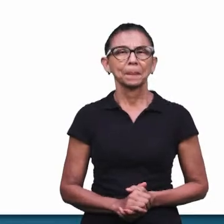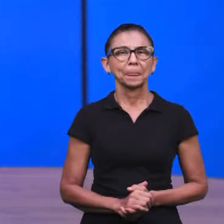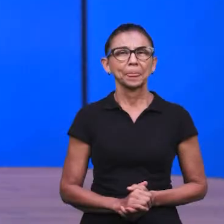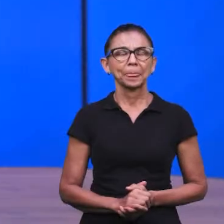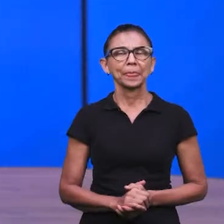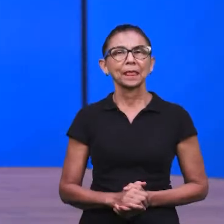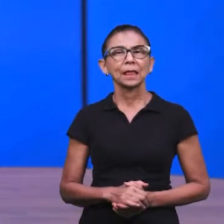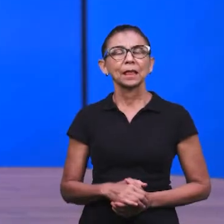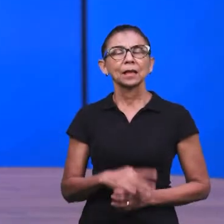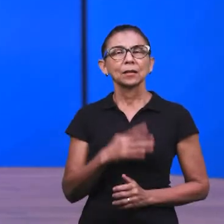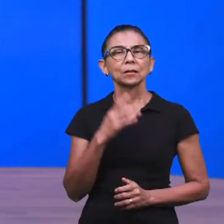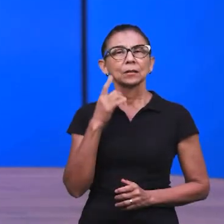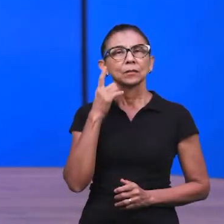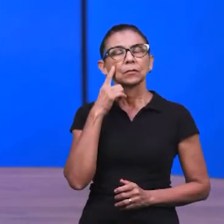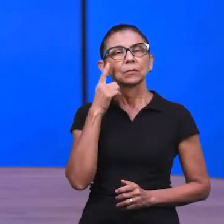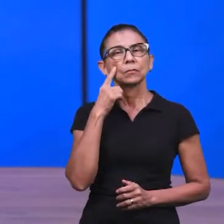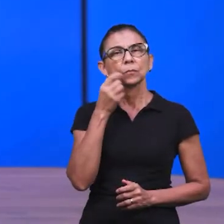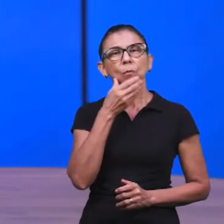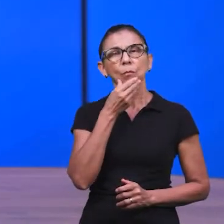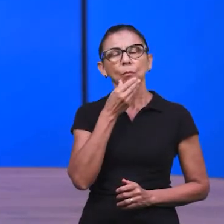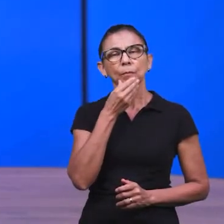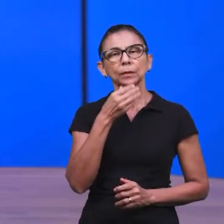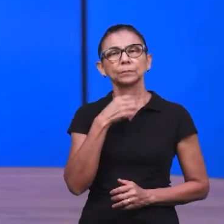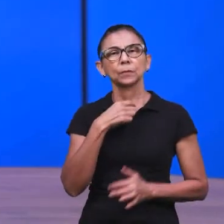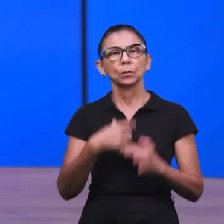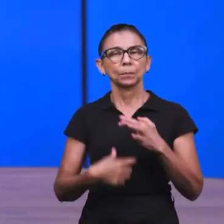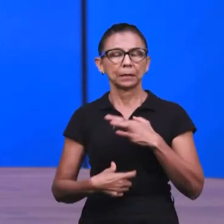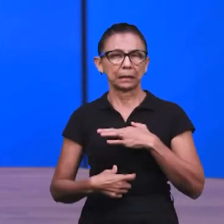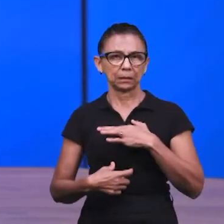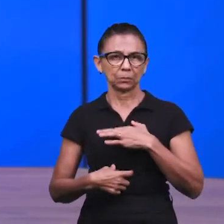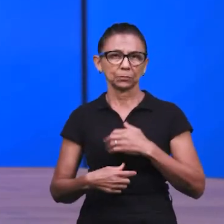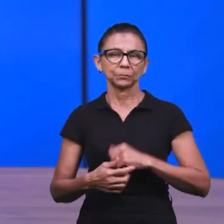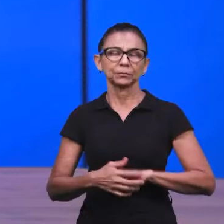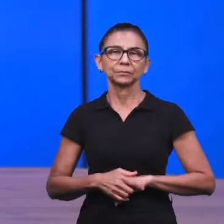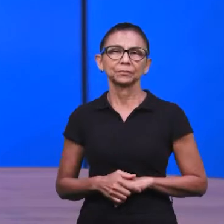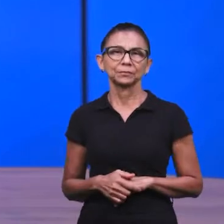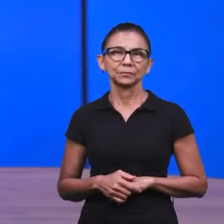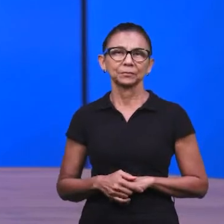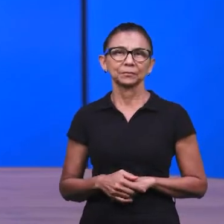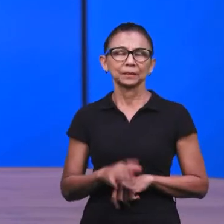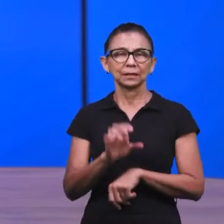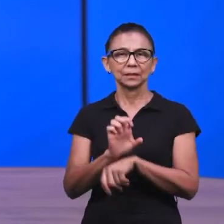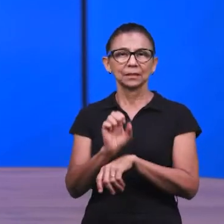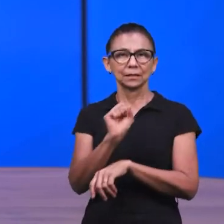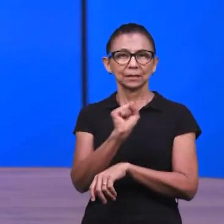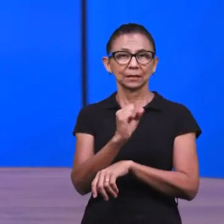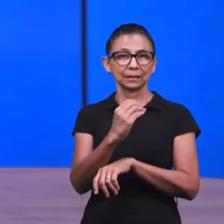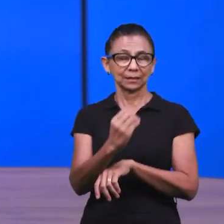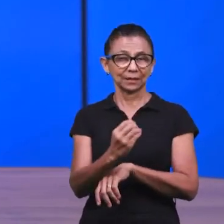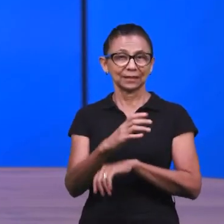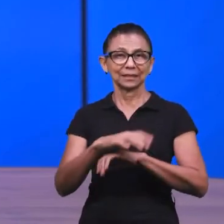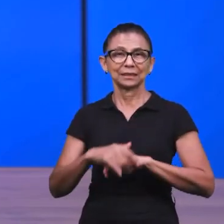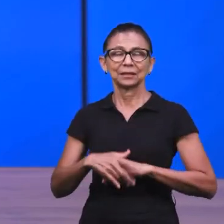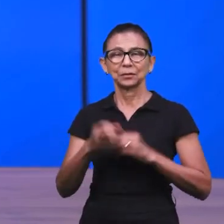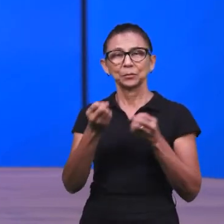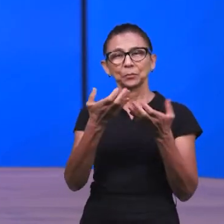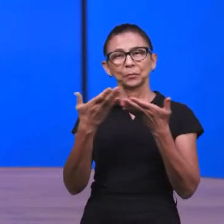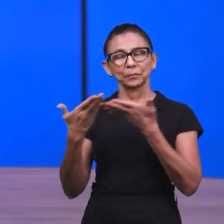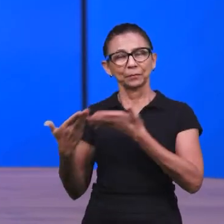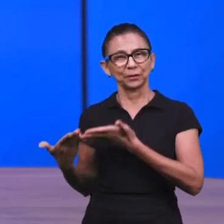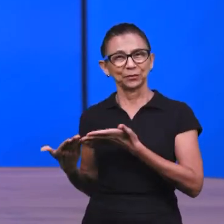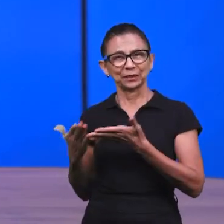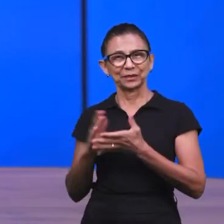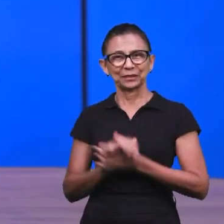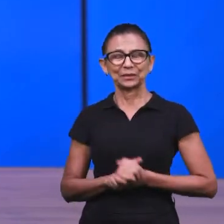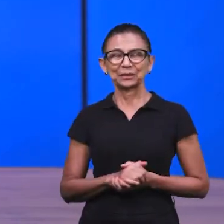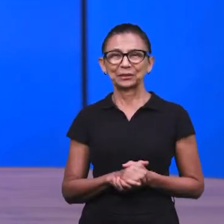Emerson. O Emerson Souza, ele é obreiro da nossa igreja lá em Gaspar, no estado de Santa Catarina. O Emerson, seja bem